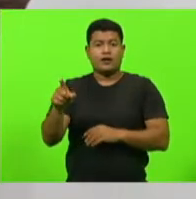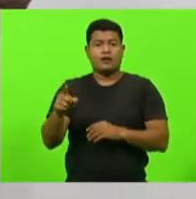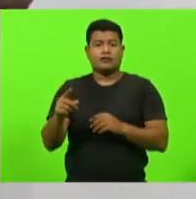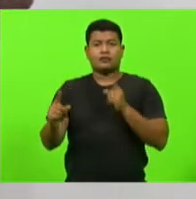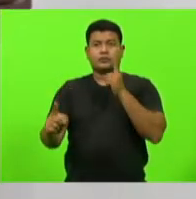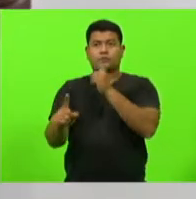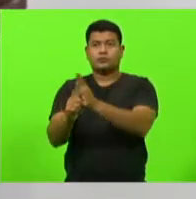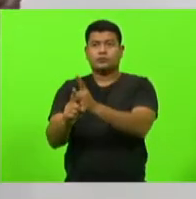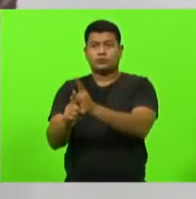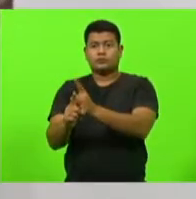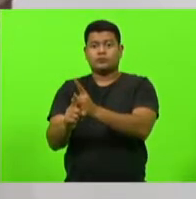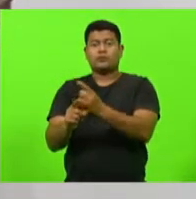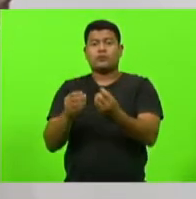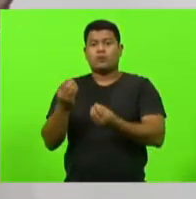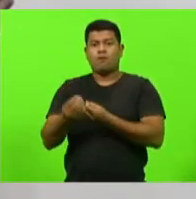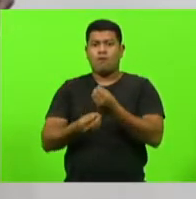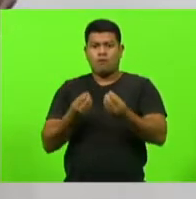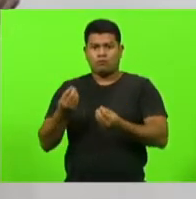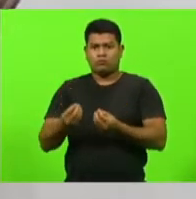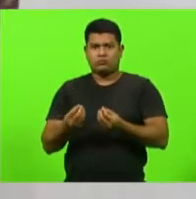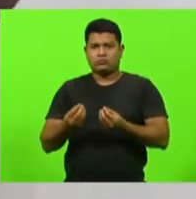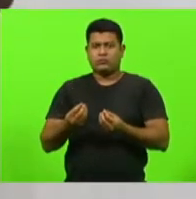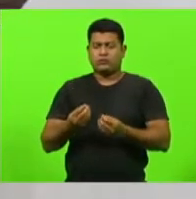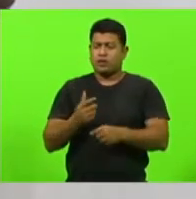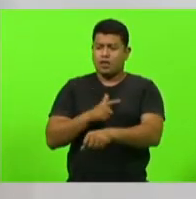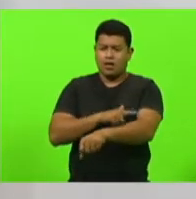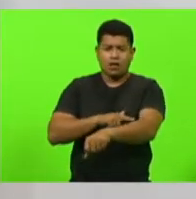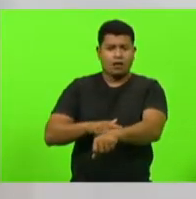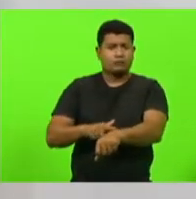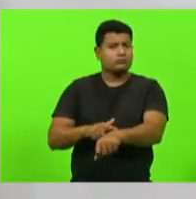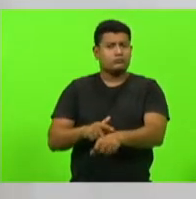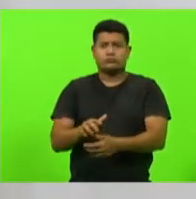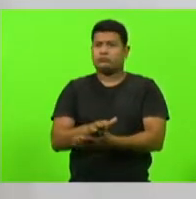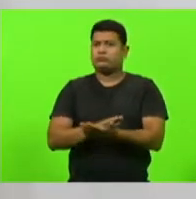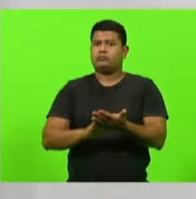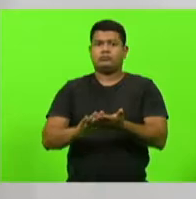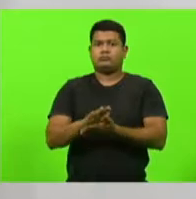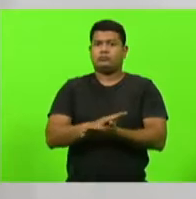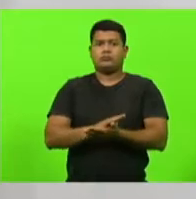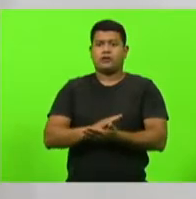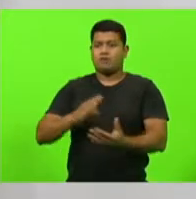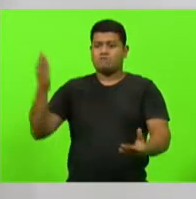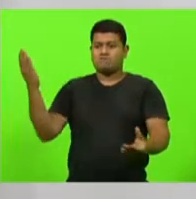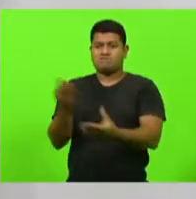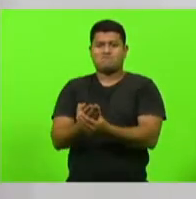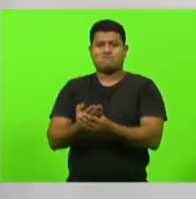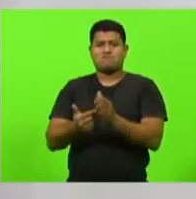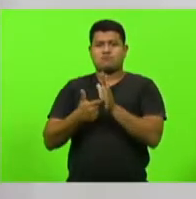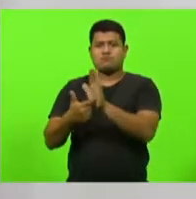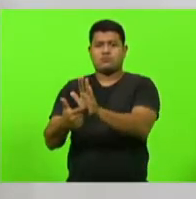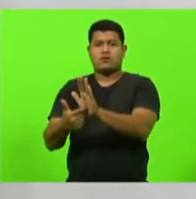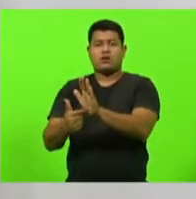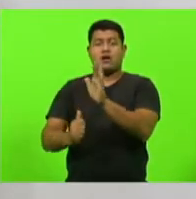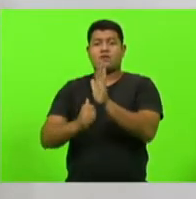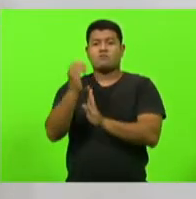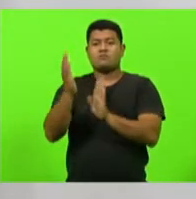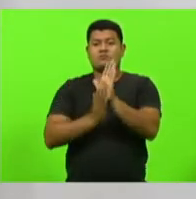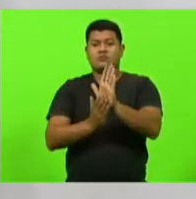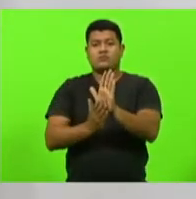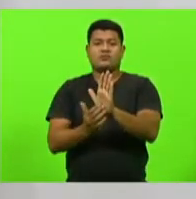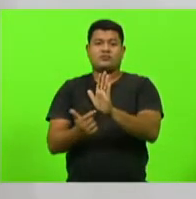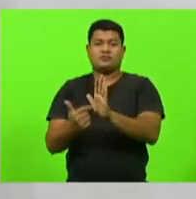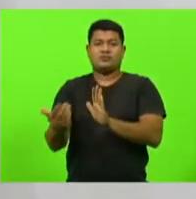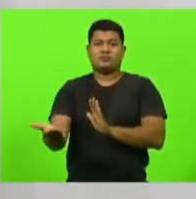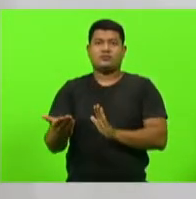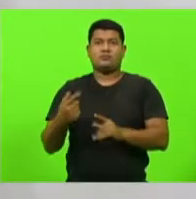de forma ainda muito rude entregar a multa do carro dele porque um dos pneus não estava de acordo com as regulamentações